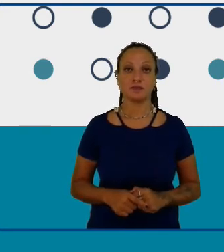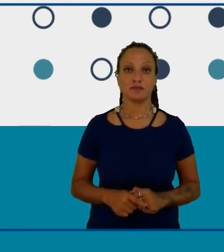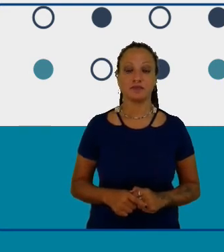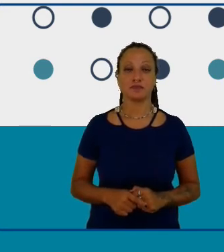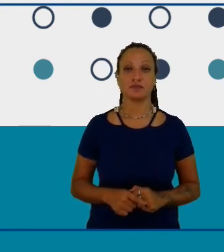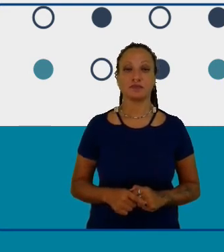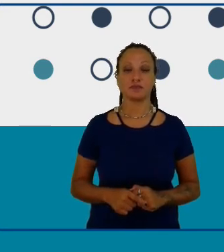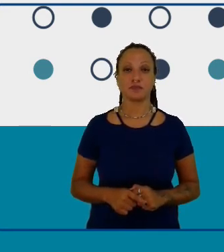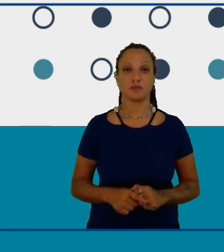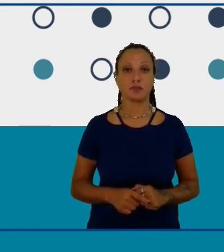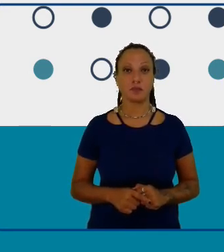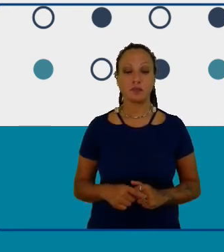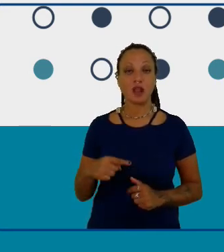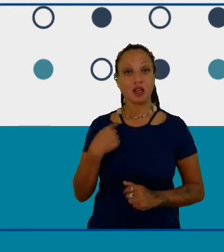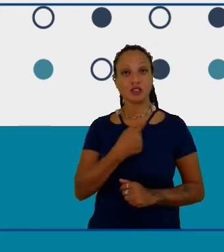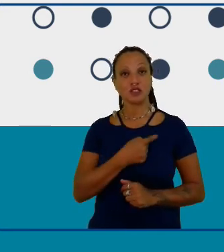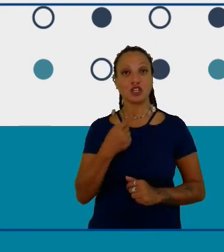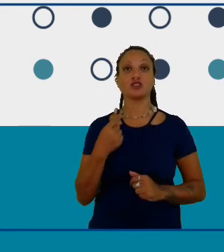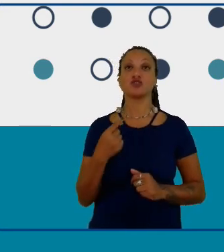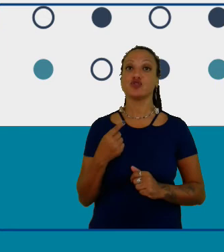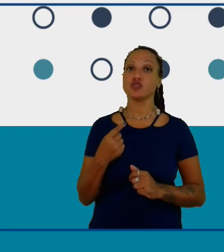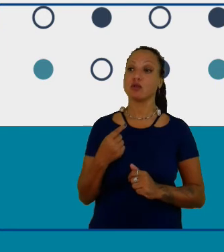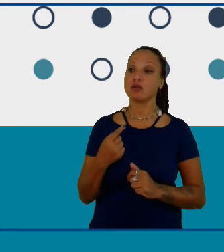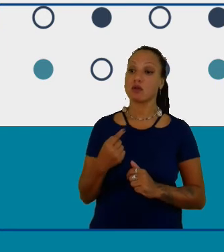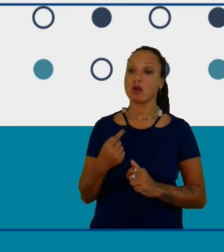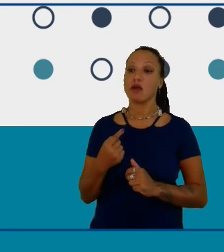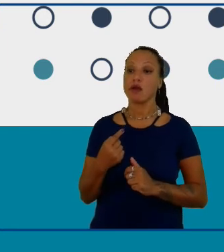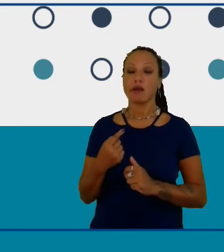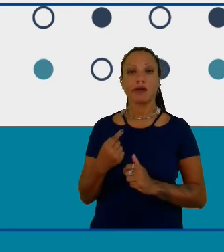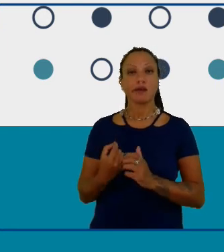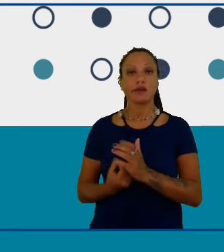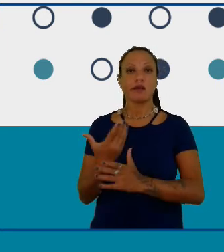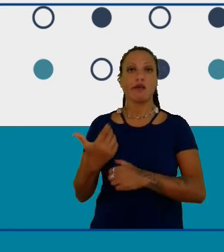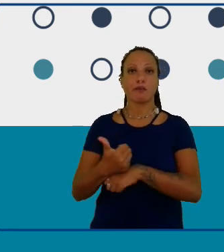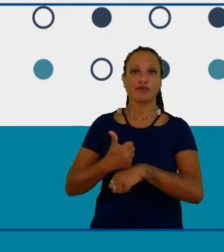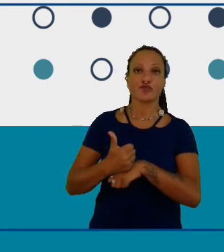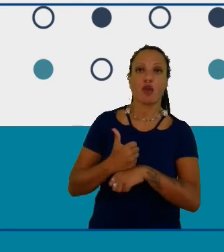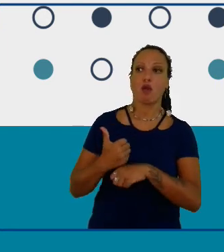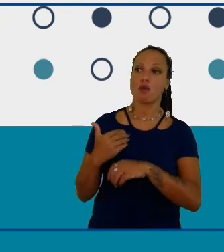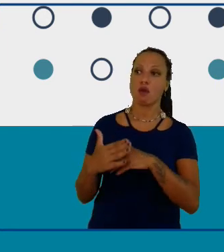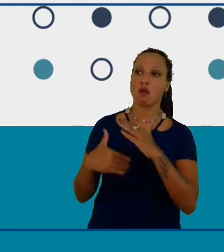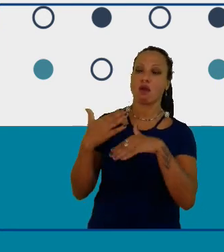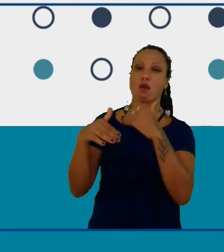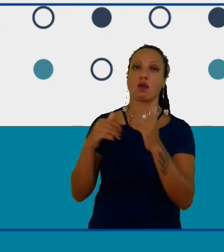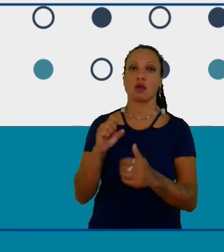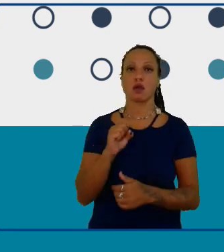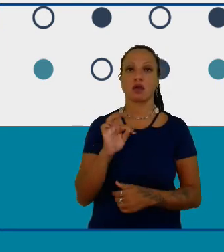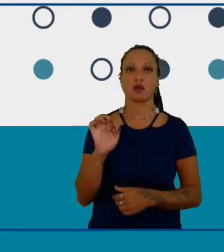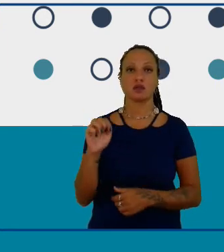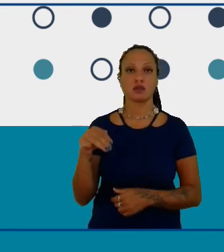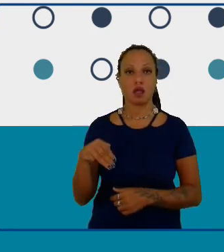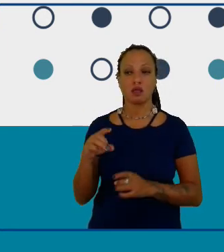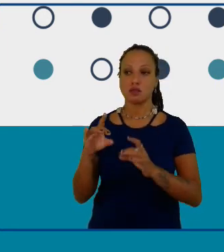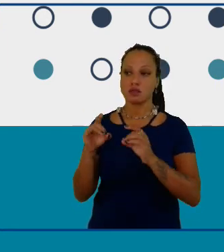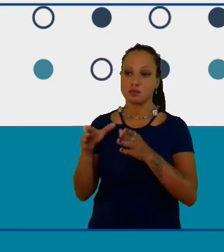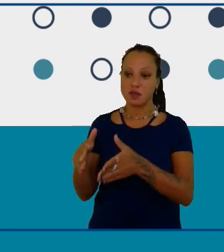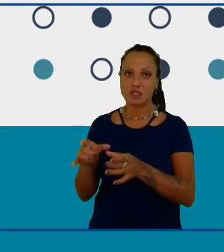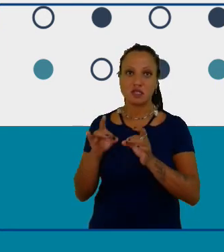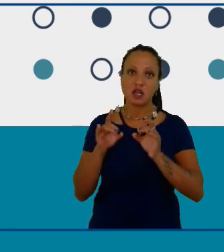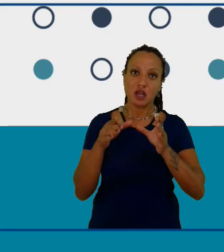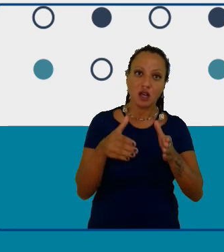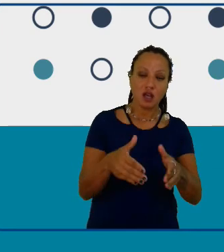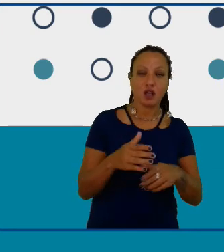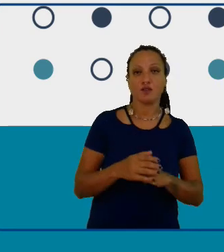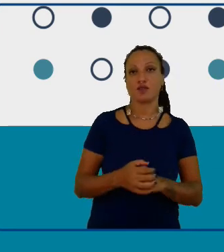mais carreiras de STEM e a gente observa mais papéis específicos em estágios mais